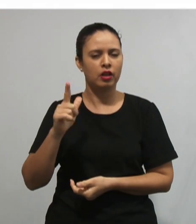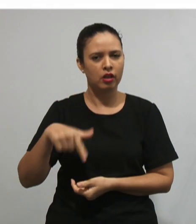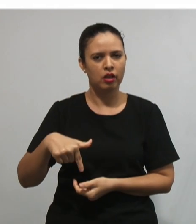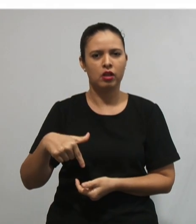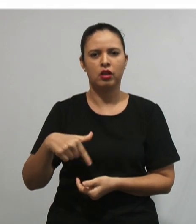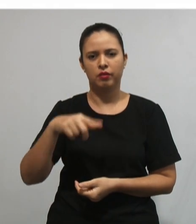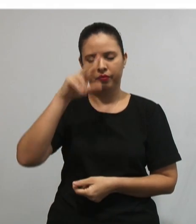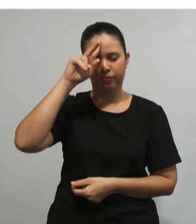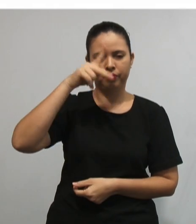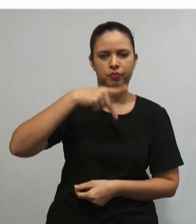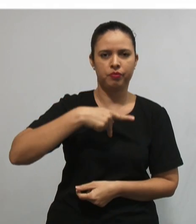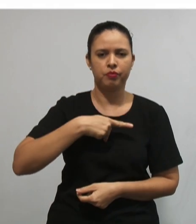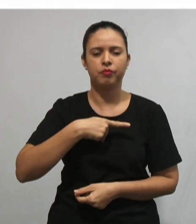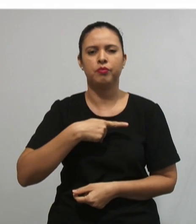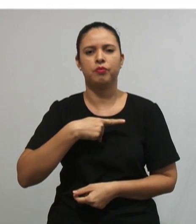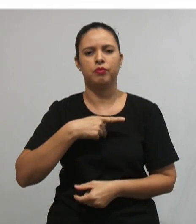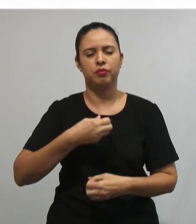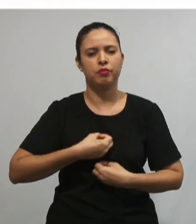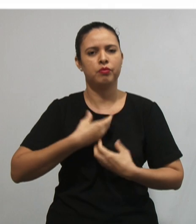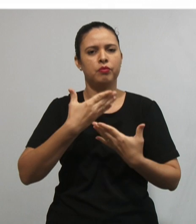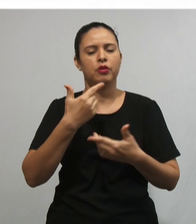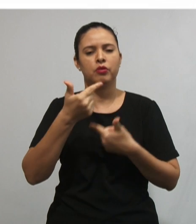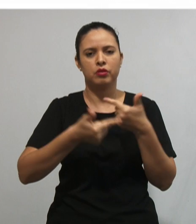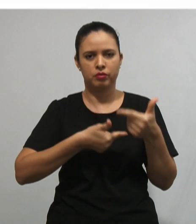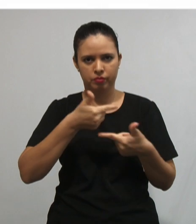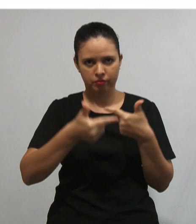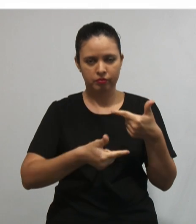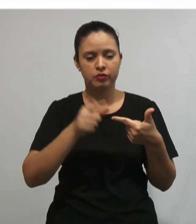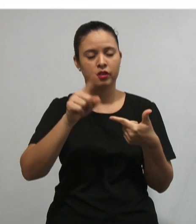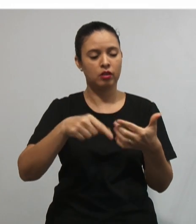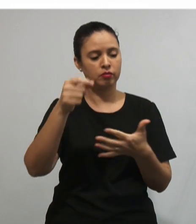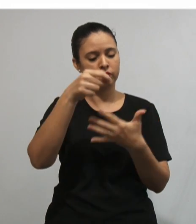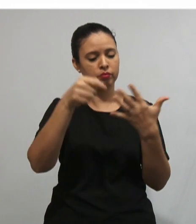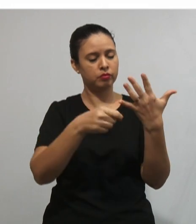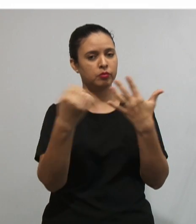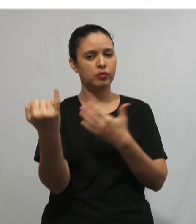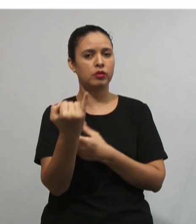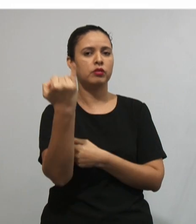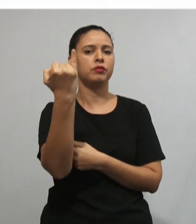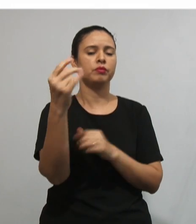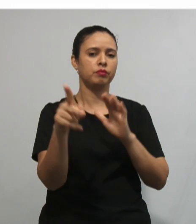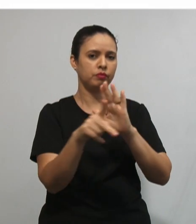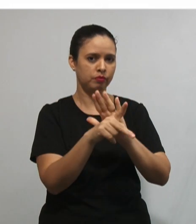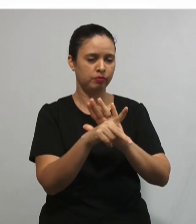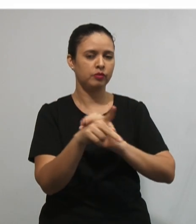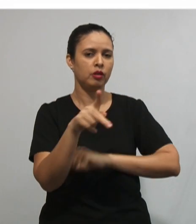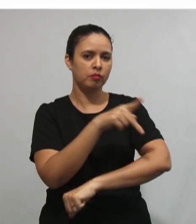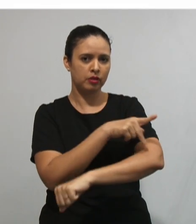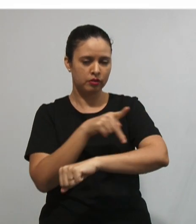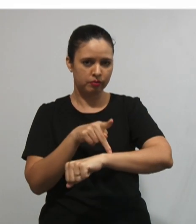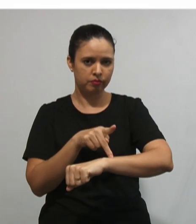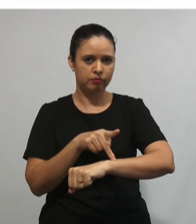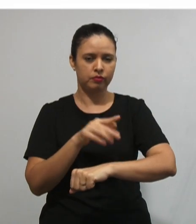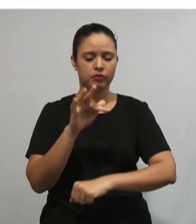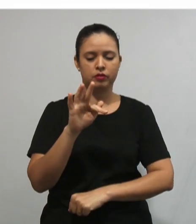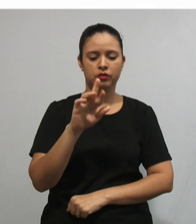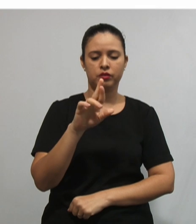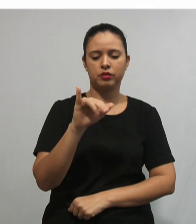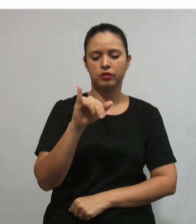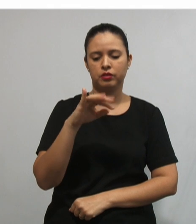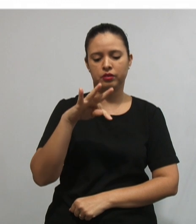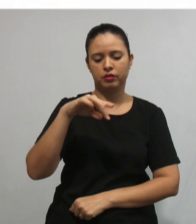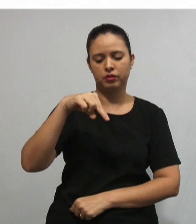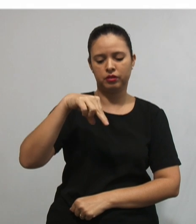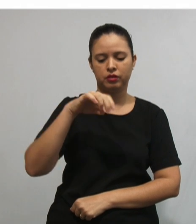a autonomia e o trabalho. São aí pressupostos importantes para a pedagogia do Frenet. E por